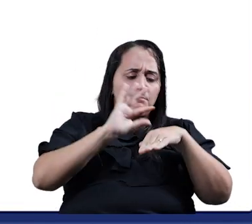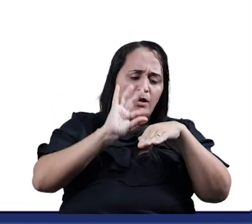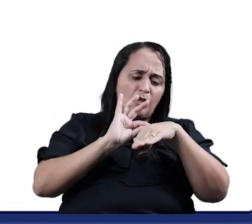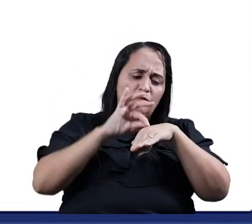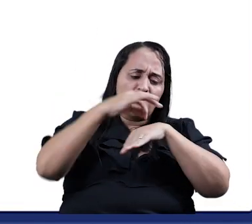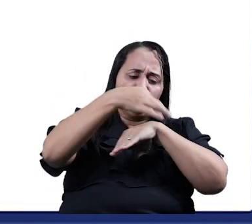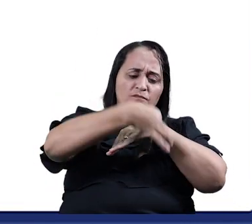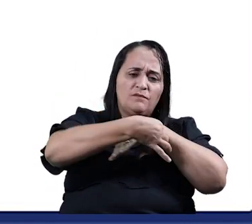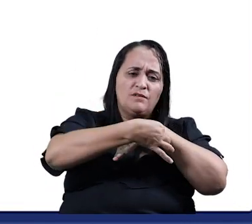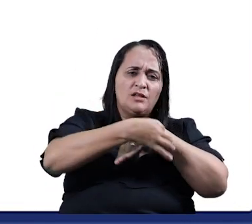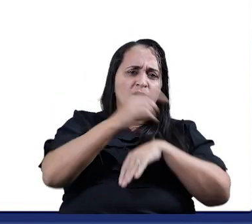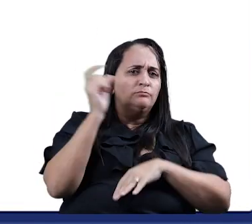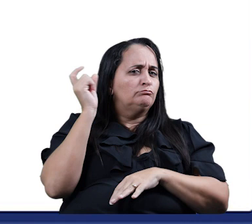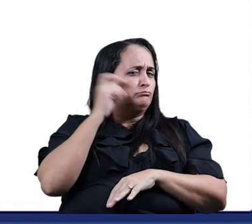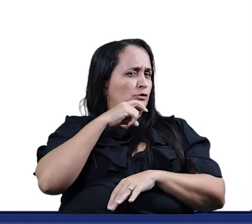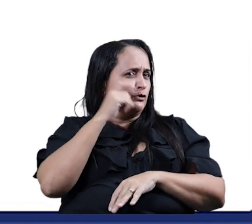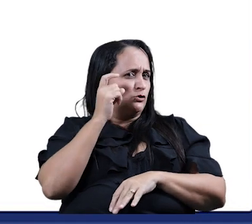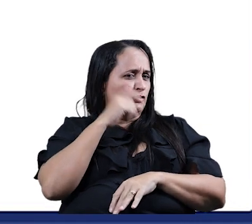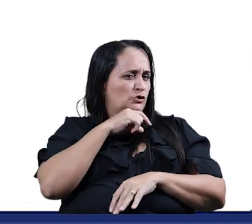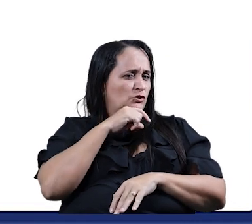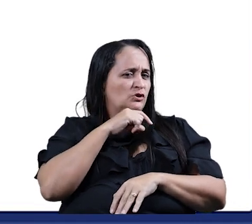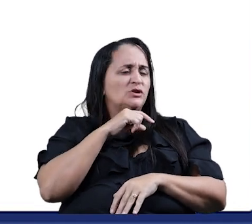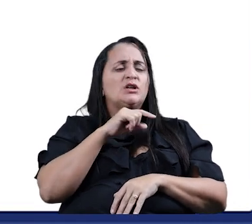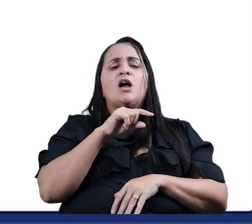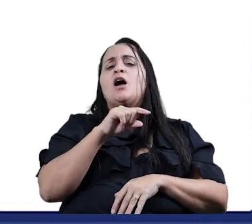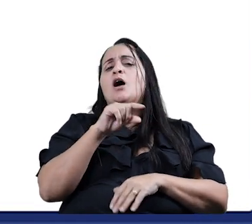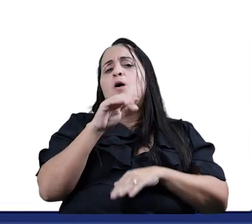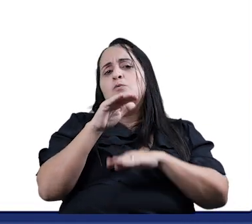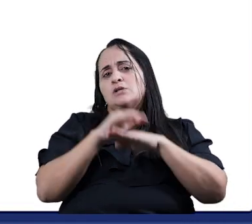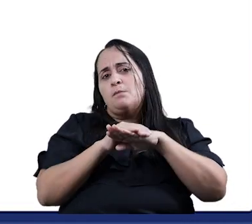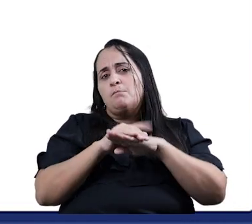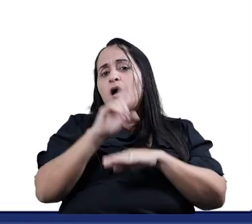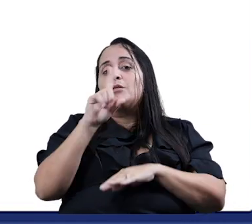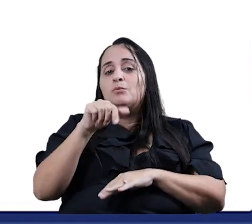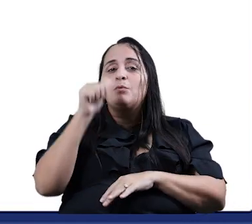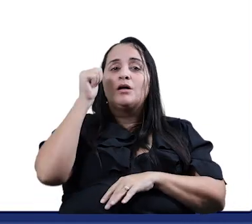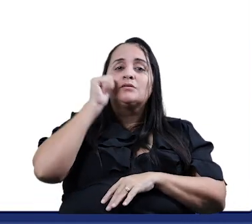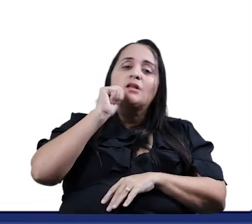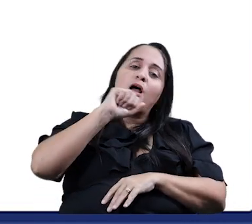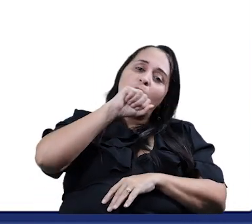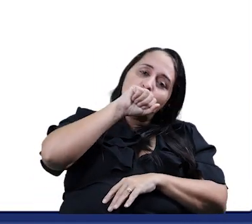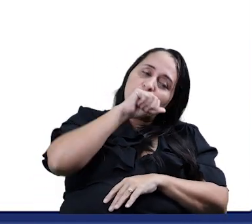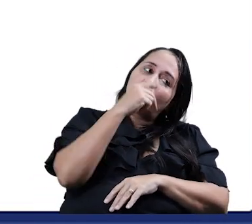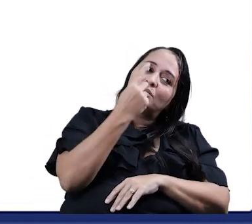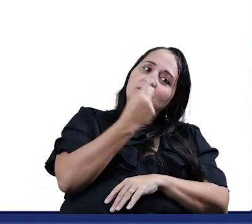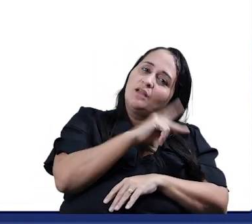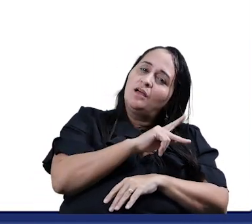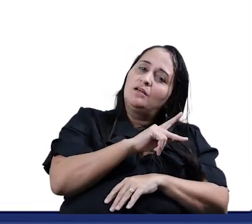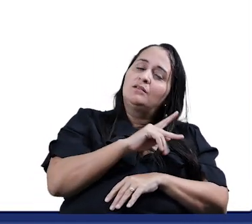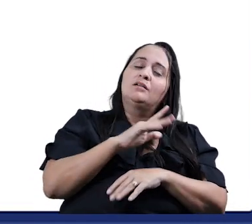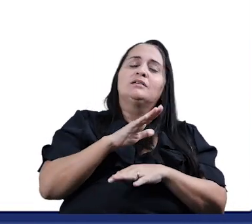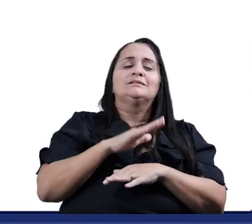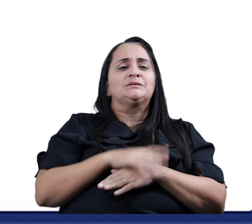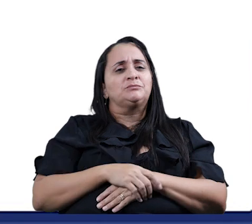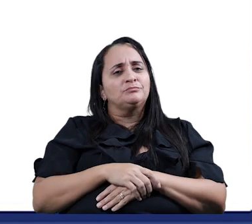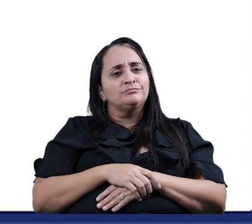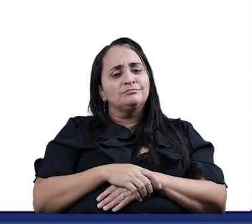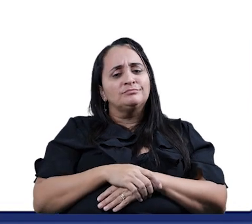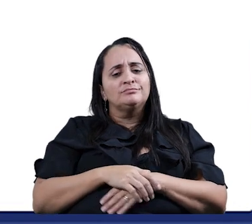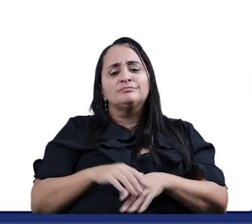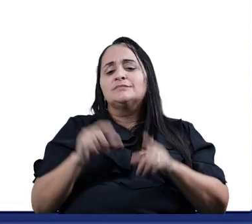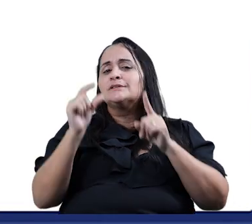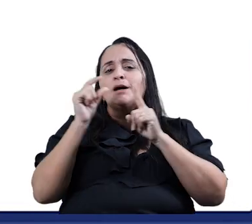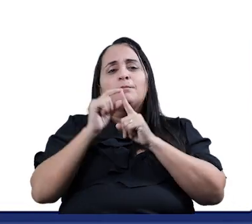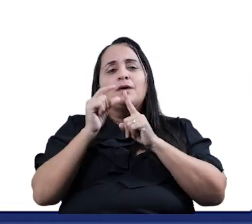barata O sapato É da mãe dela A palavra Fivela Com